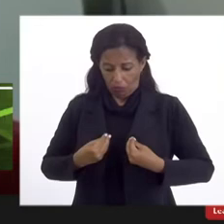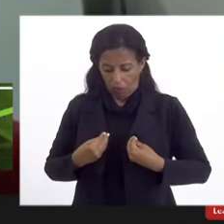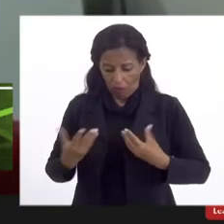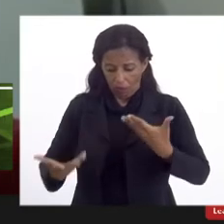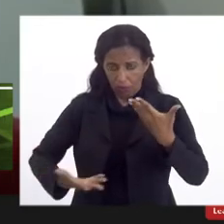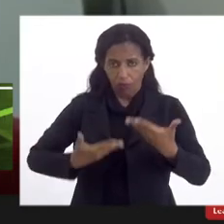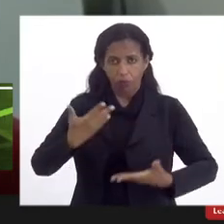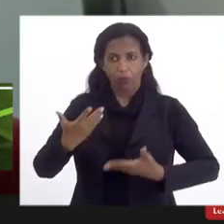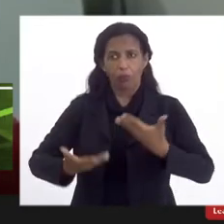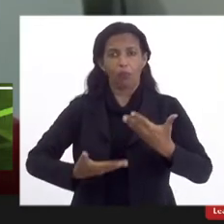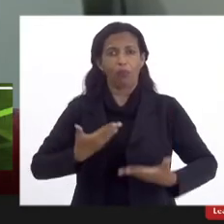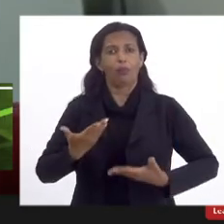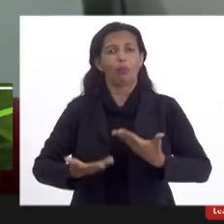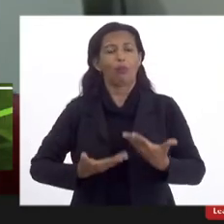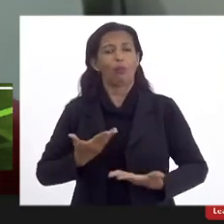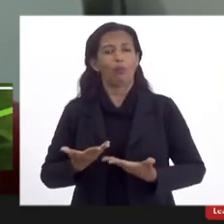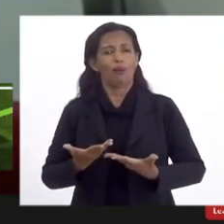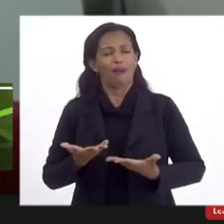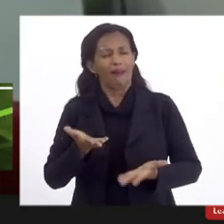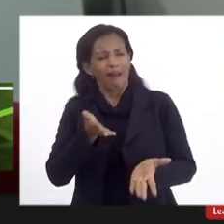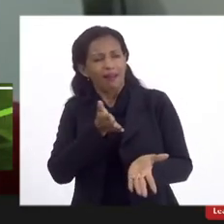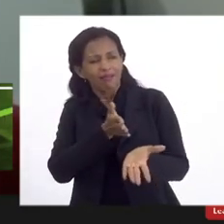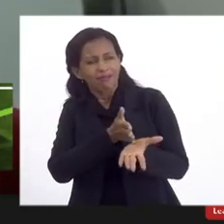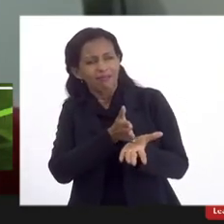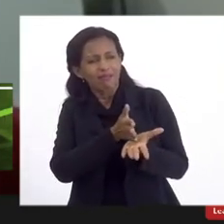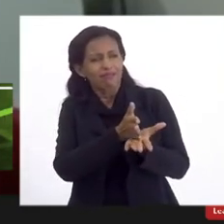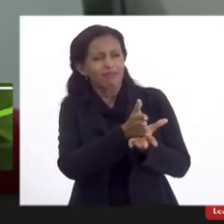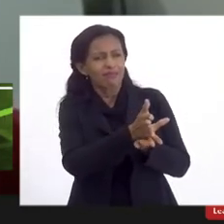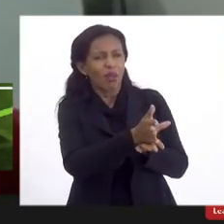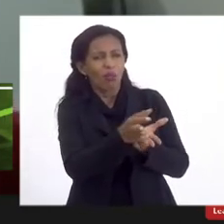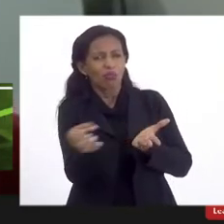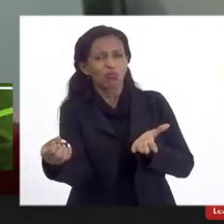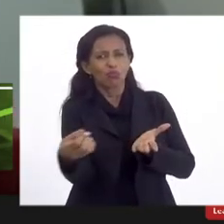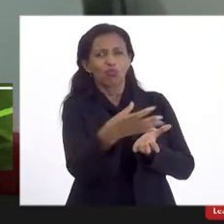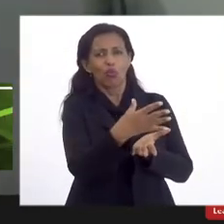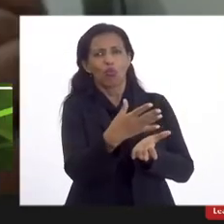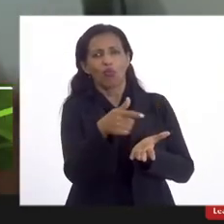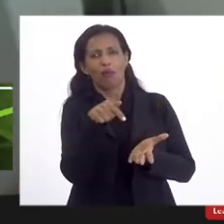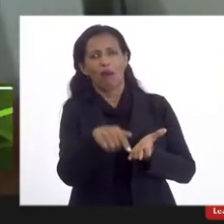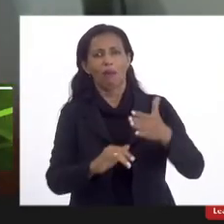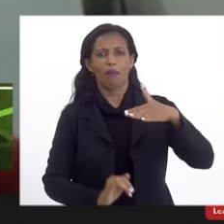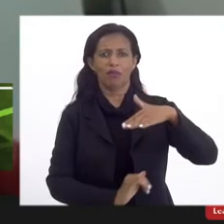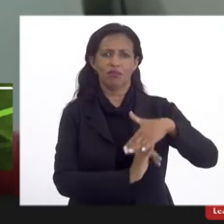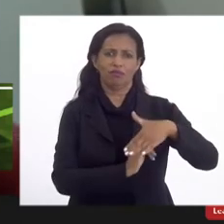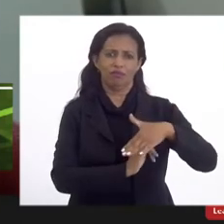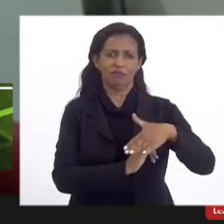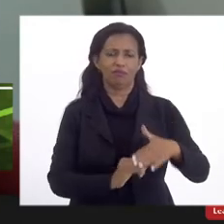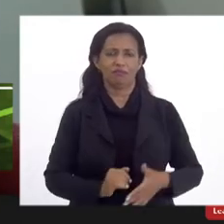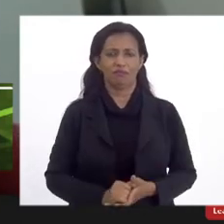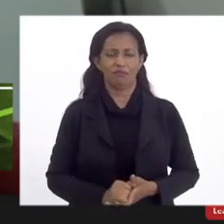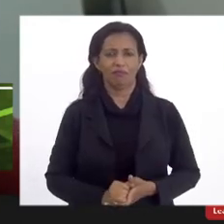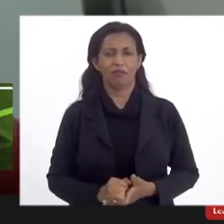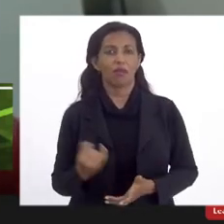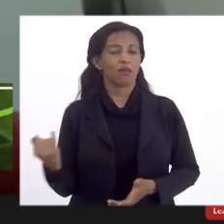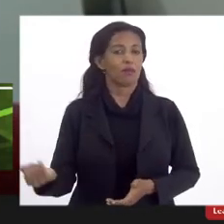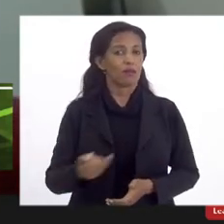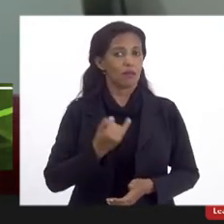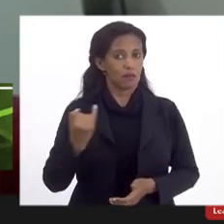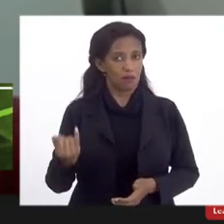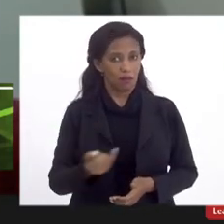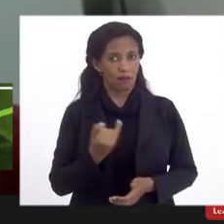traçar esse novo rumo para essa instituição. O importante,